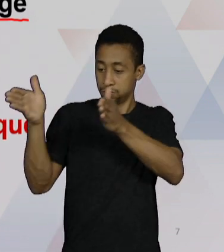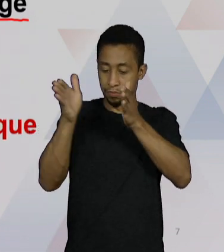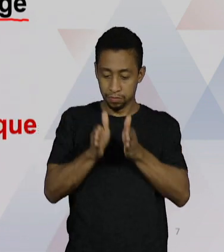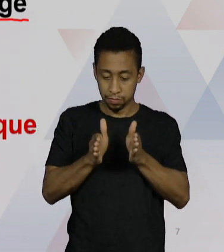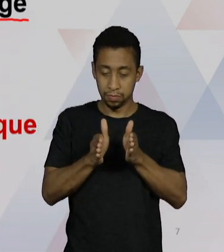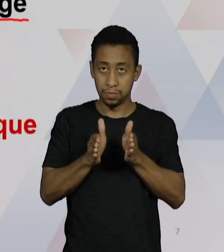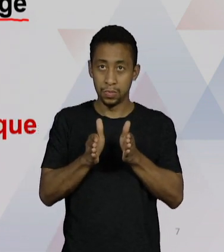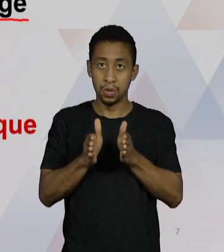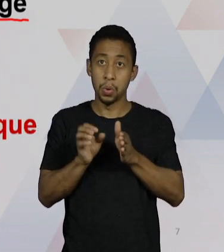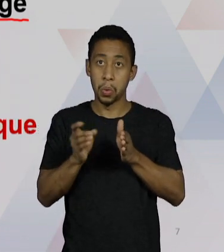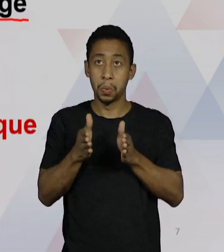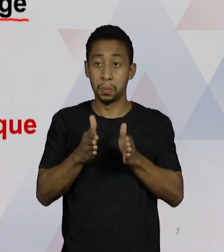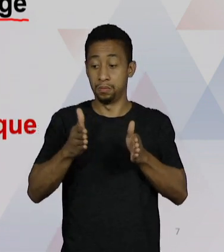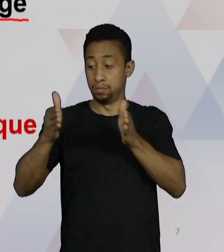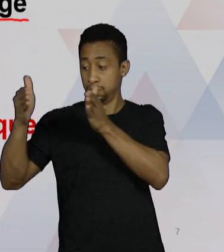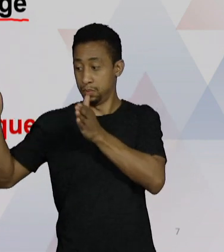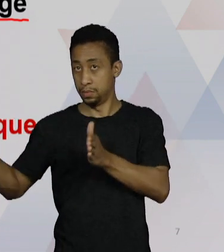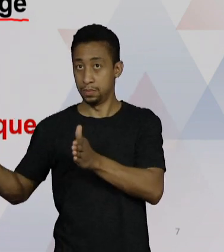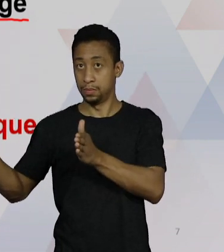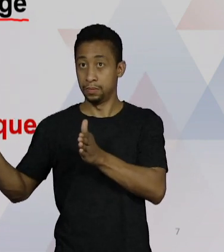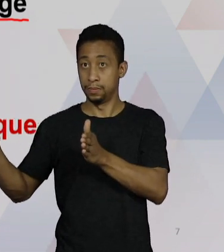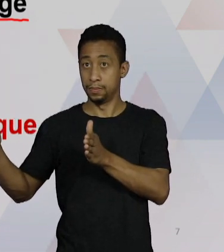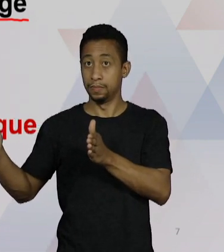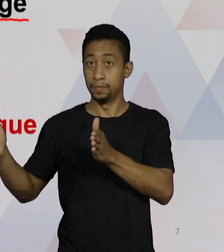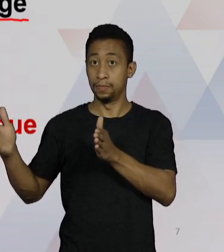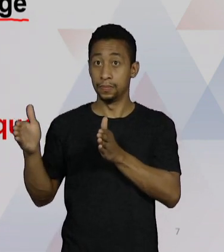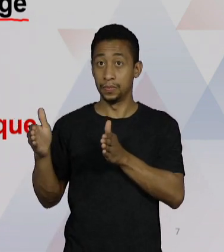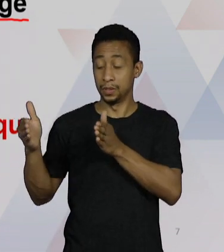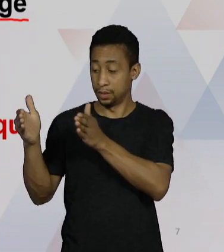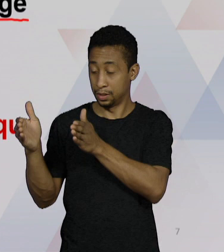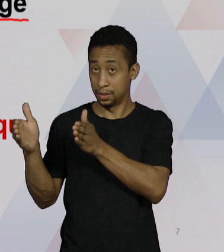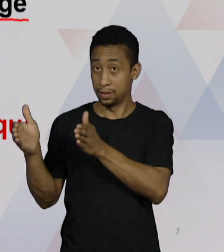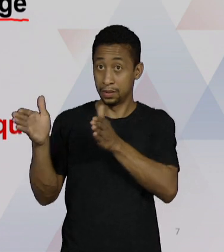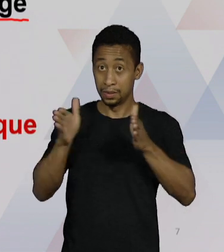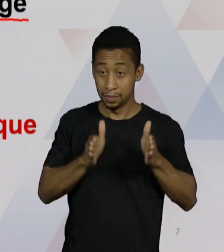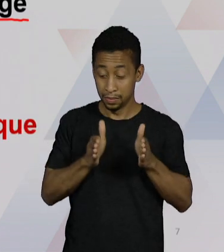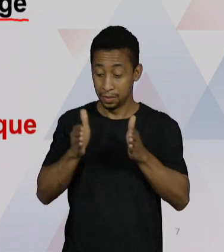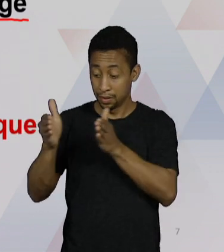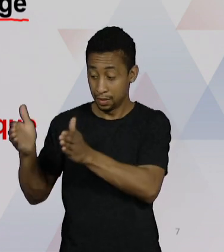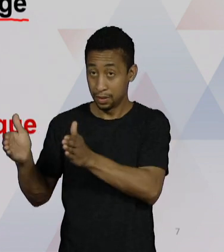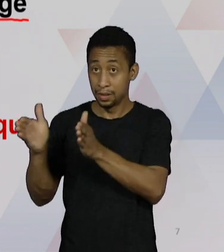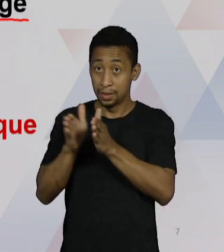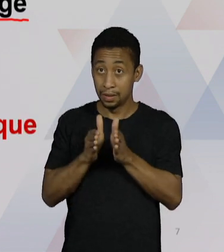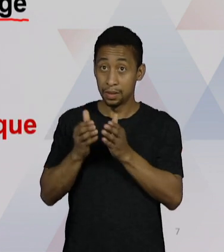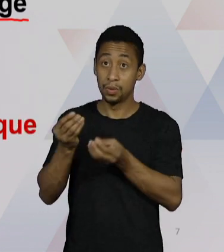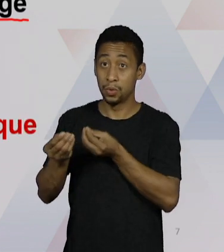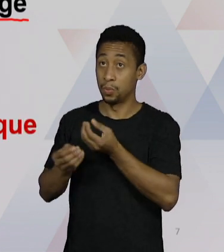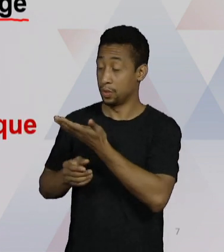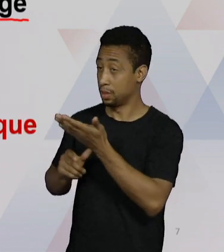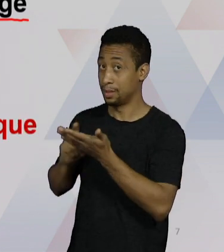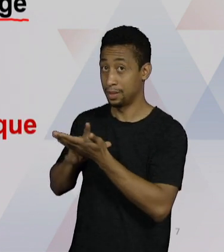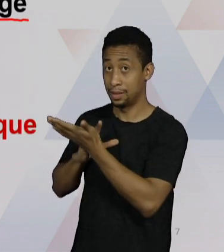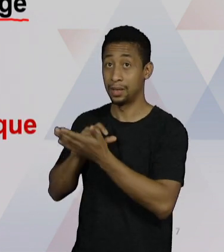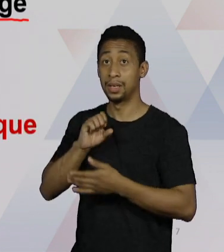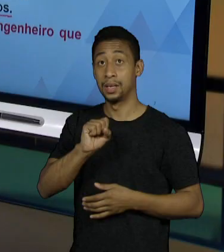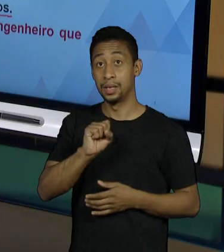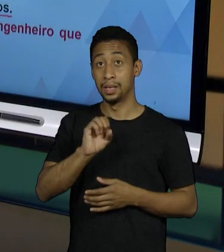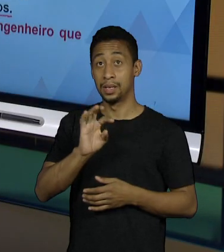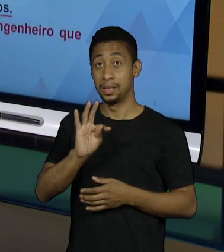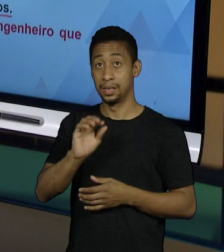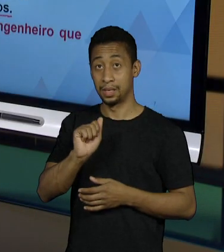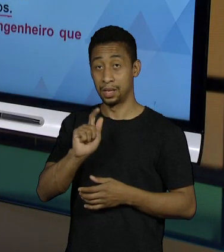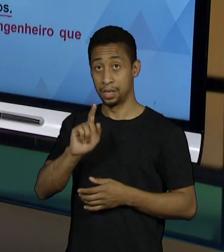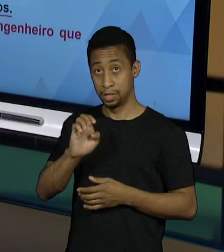ou de uma fase para outra, existe um portão chamado de stage gates. Então, para passar dessa